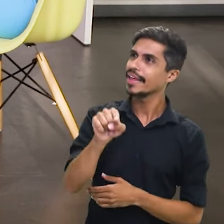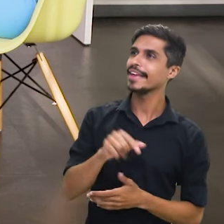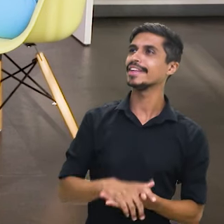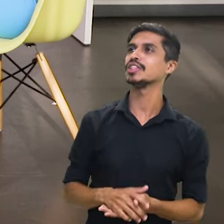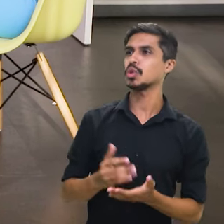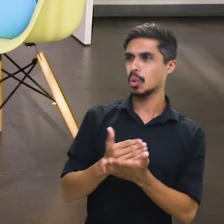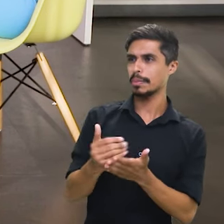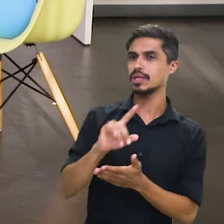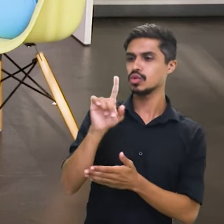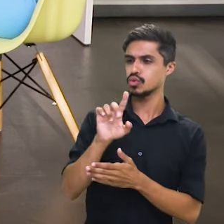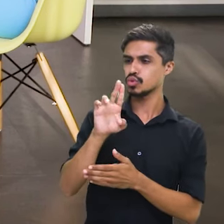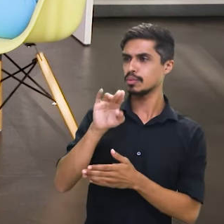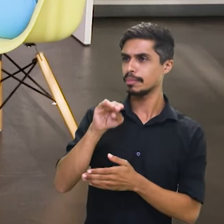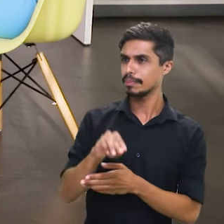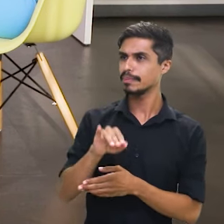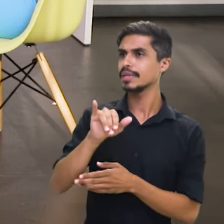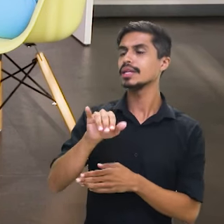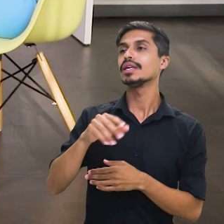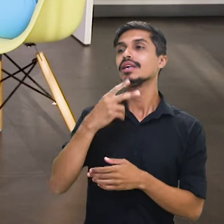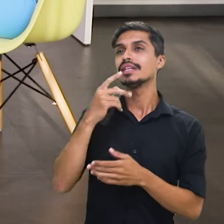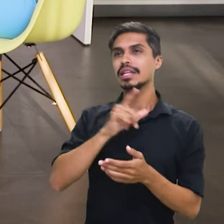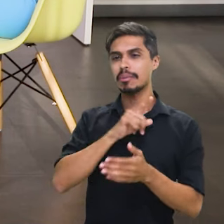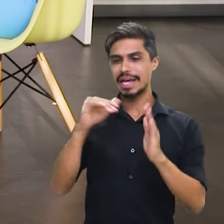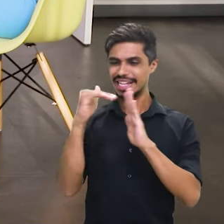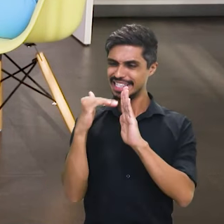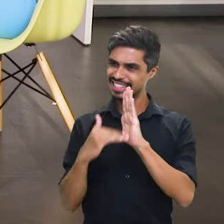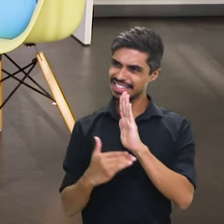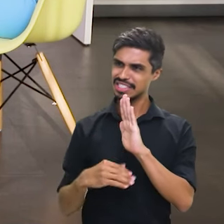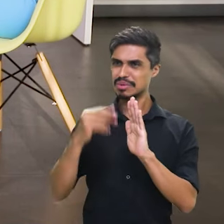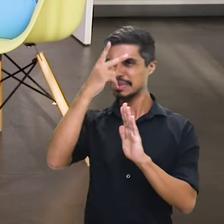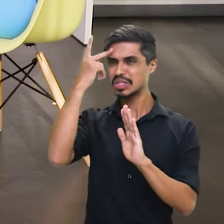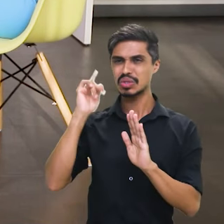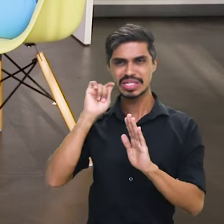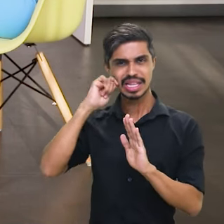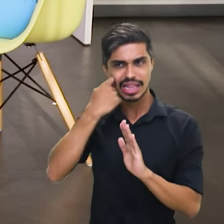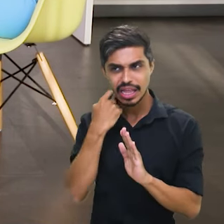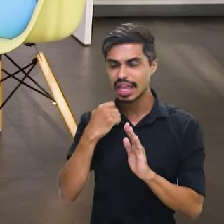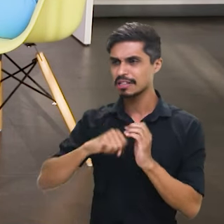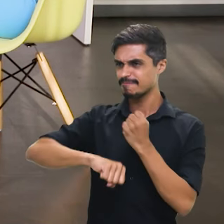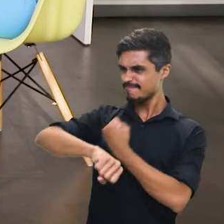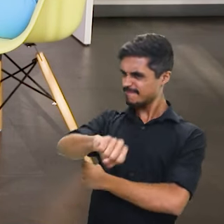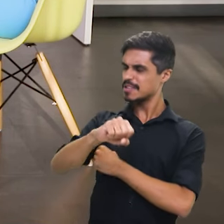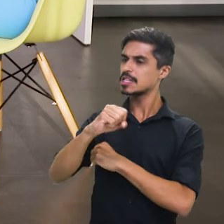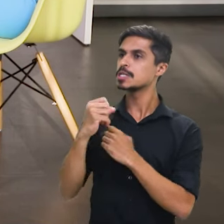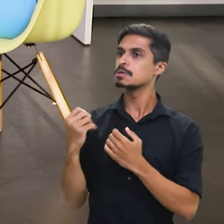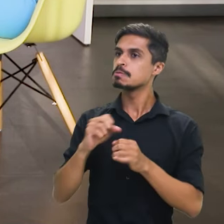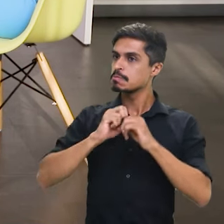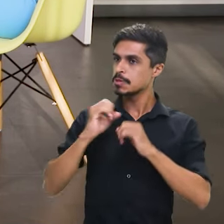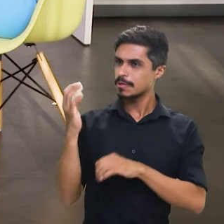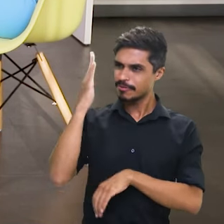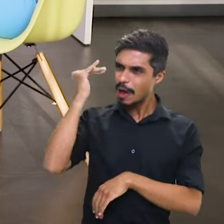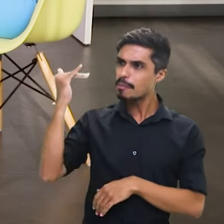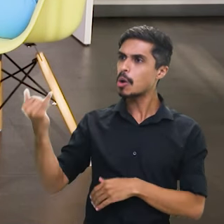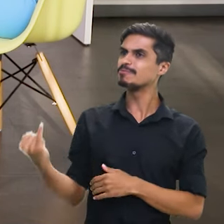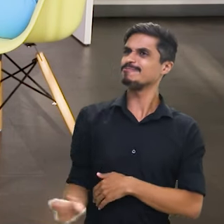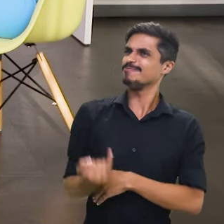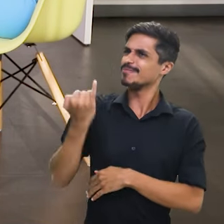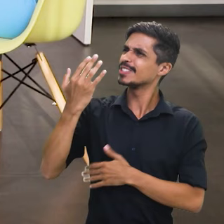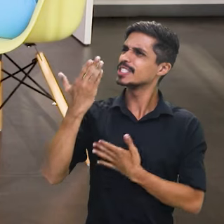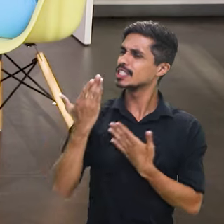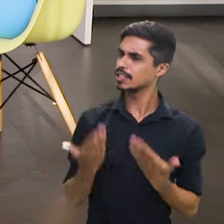e a gente tem uma lista de personalidades negras de bastante repercussão,